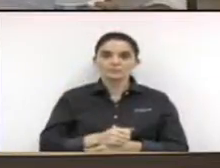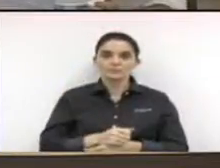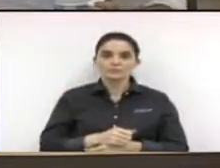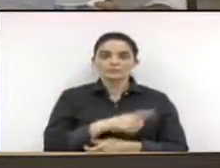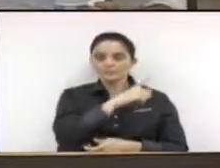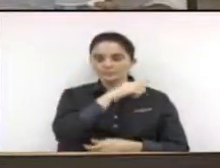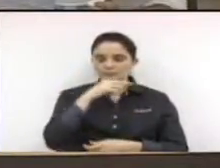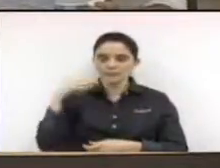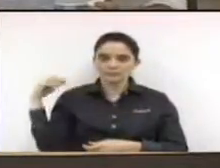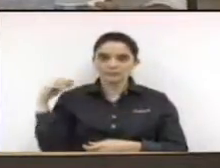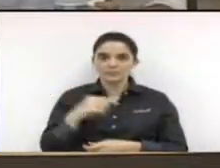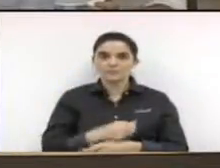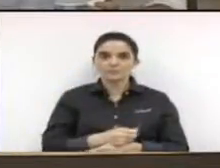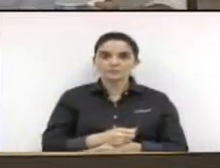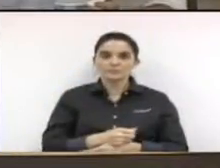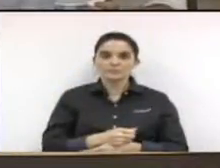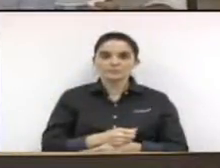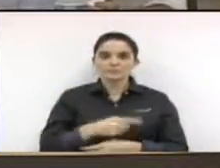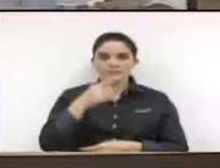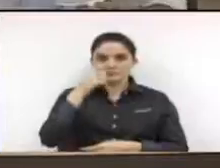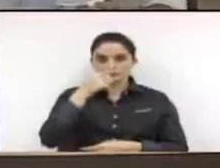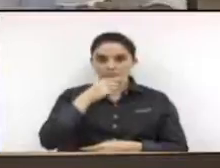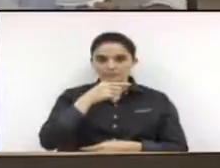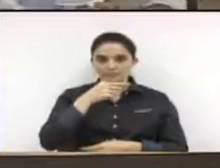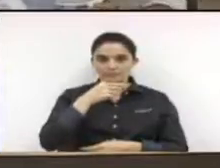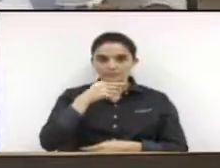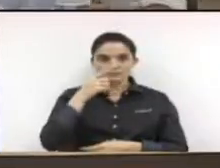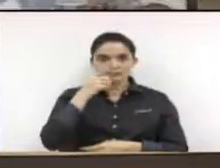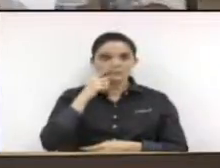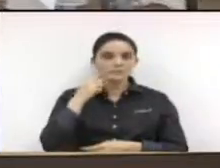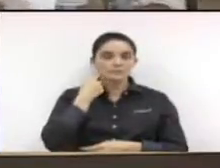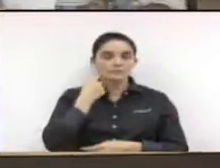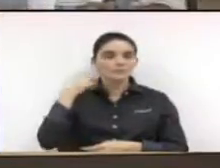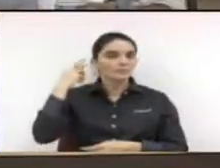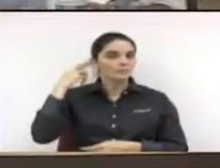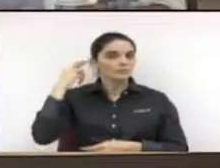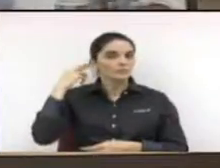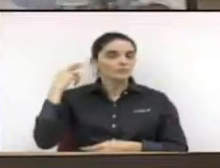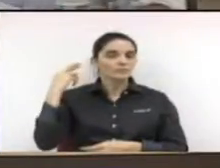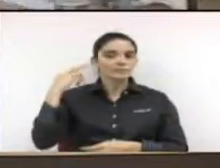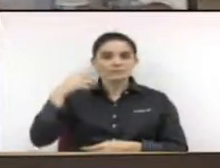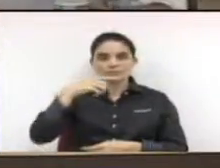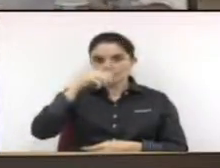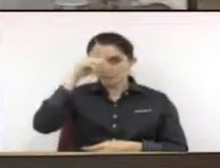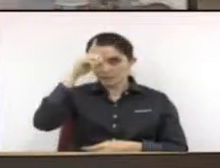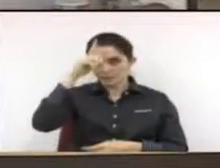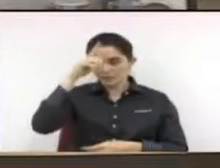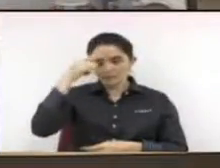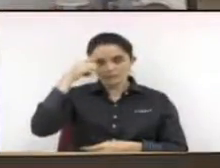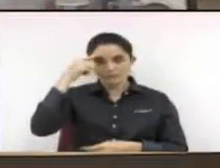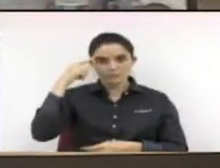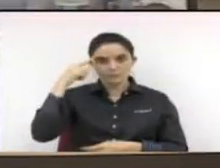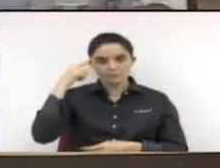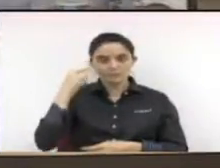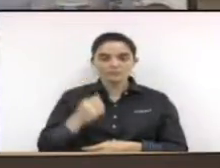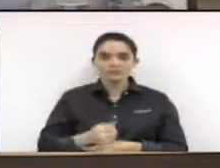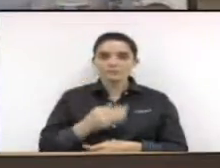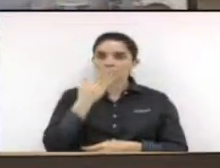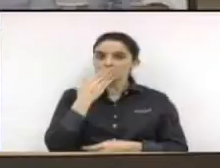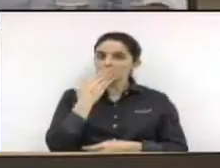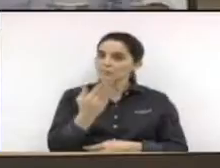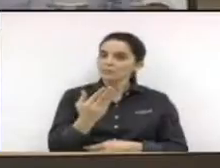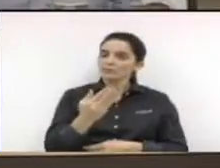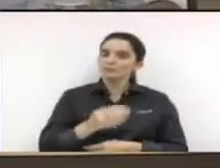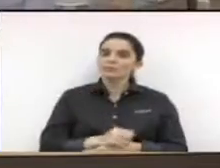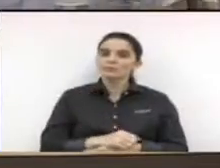mayra rosana gama de araújo silva da costa nilton santos raul nilson ronê costa martins sidney pascota e wilson nunes serqueira requerimento